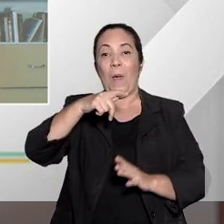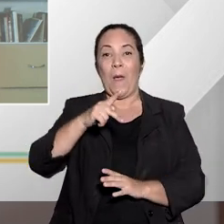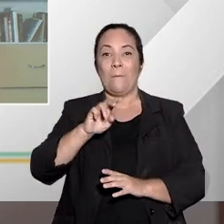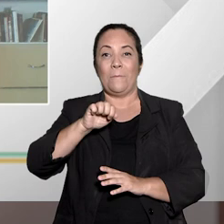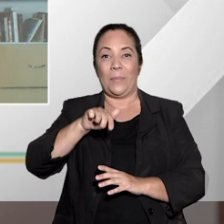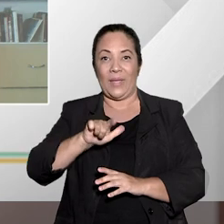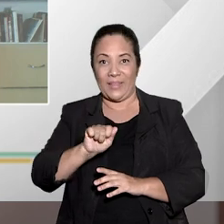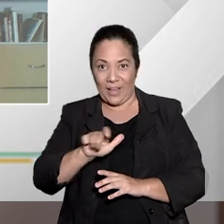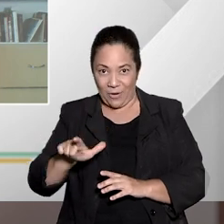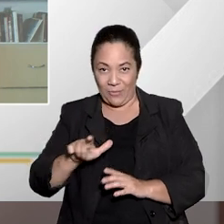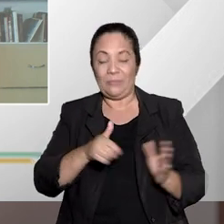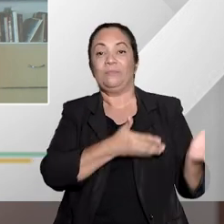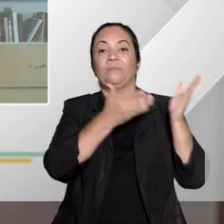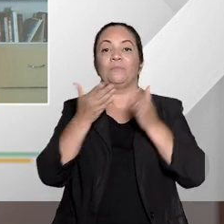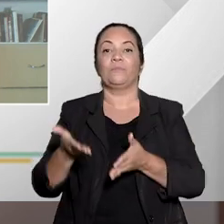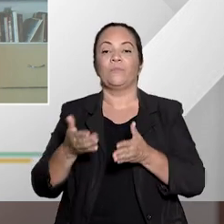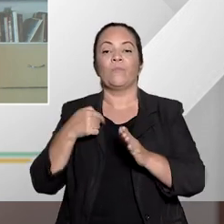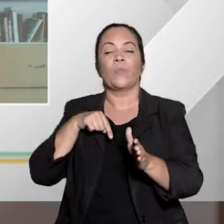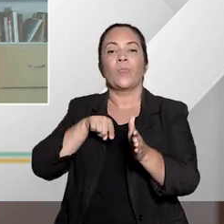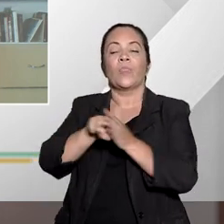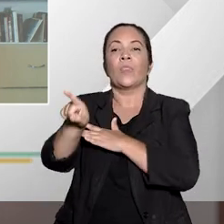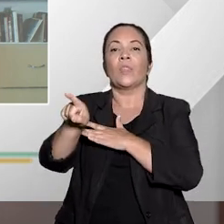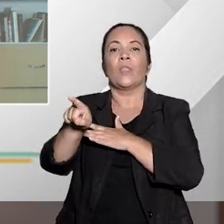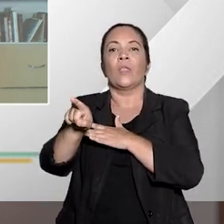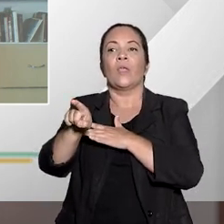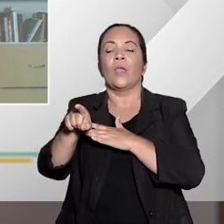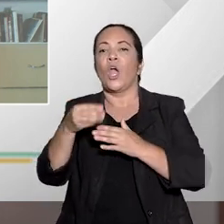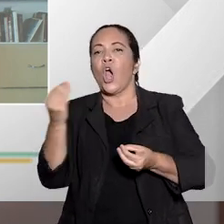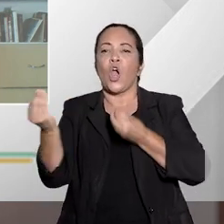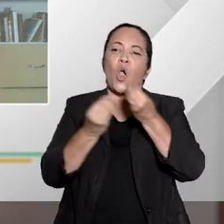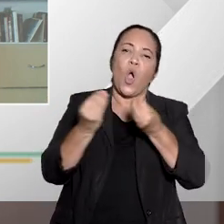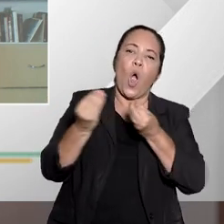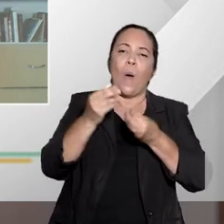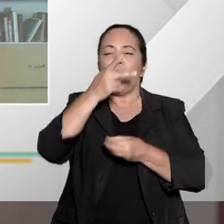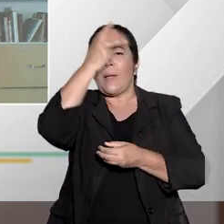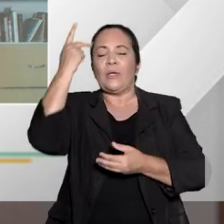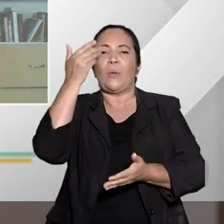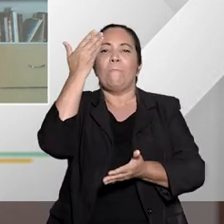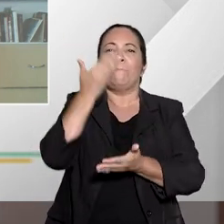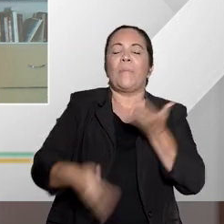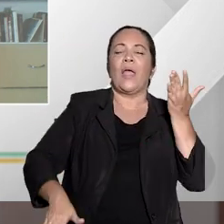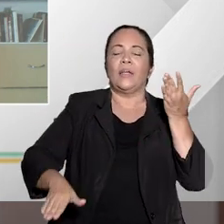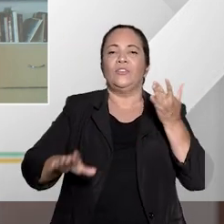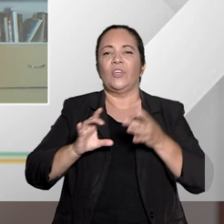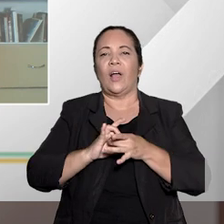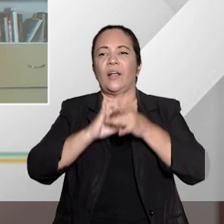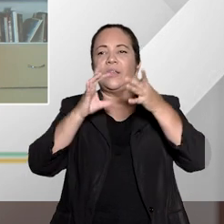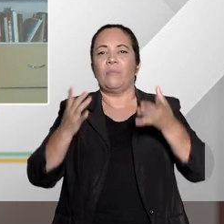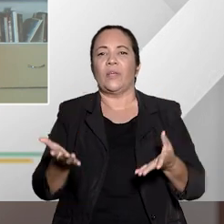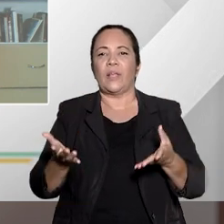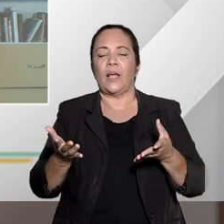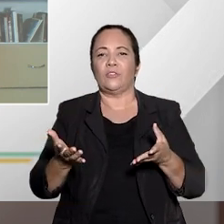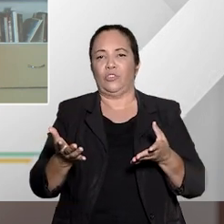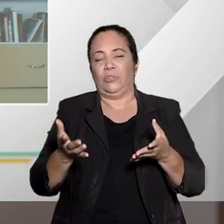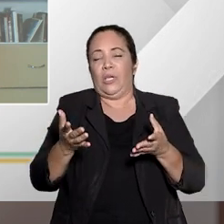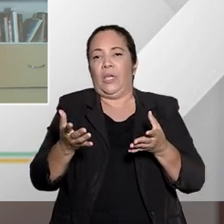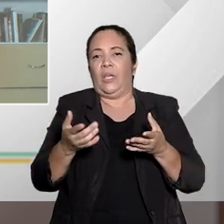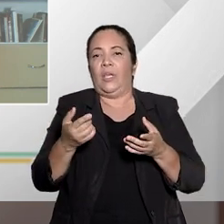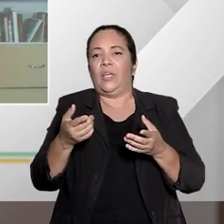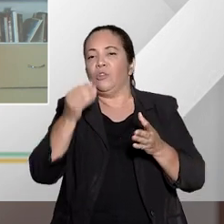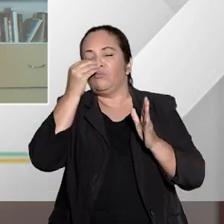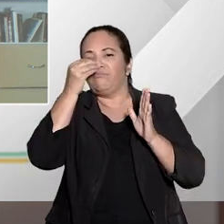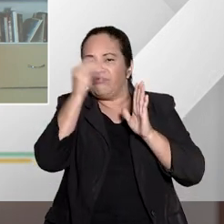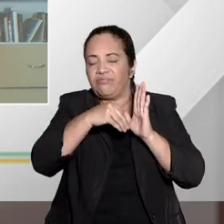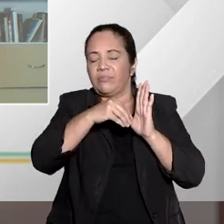Então, em quais circunstâncias a restrição de liberdade ela é considerada como ilegal, doutora Geilsa?